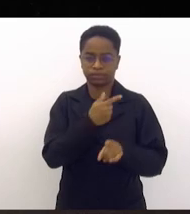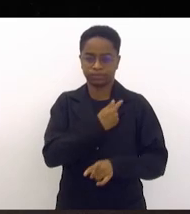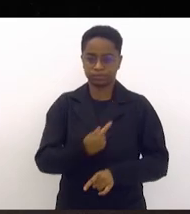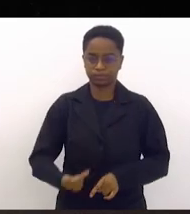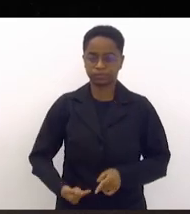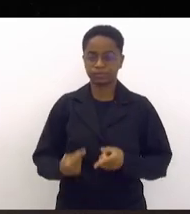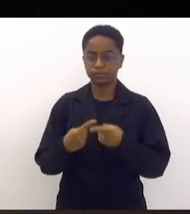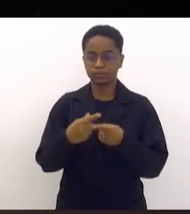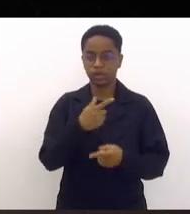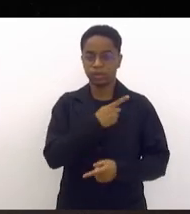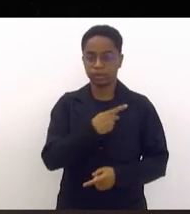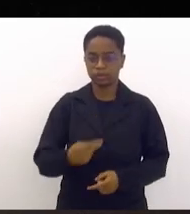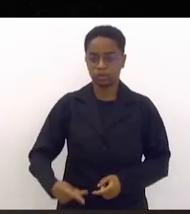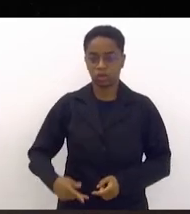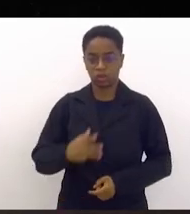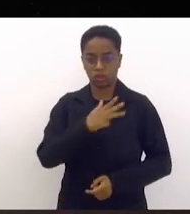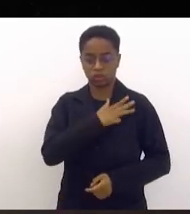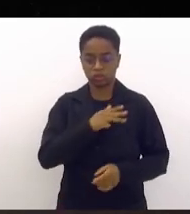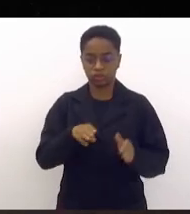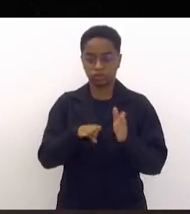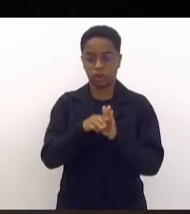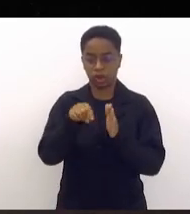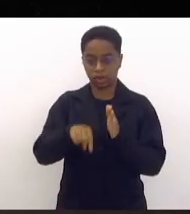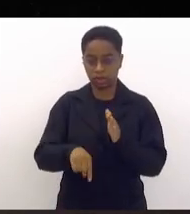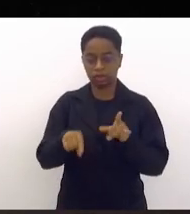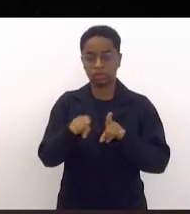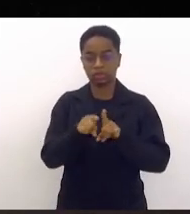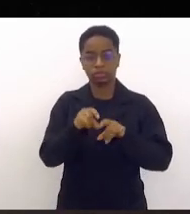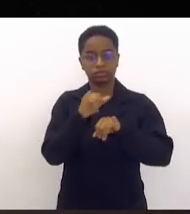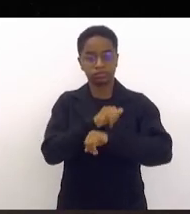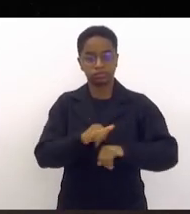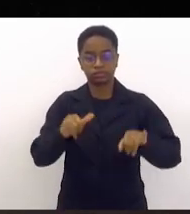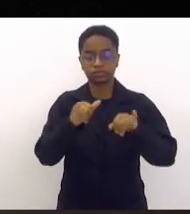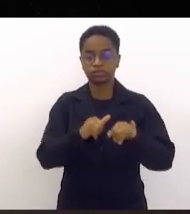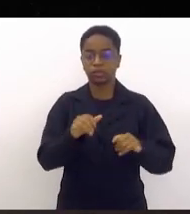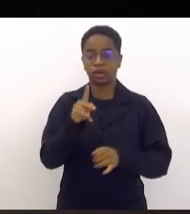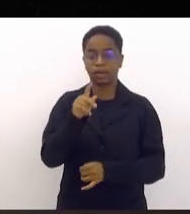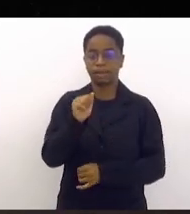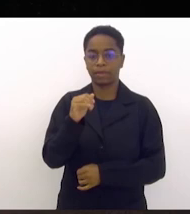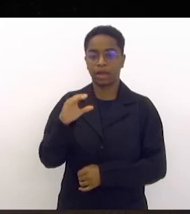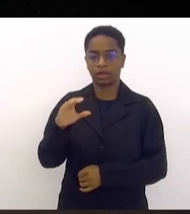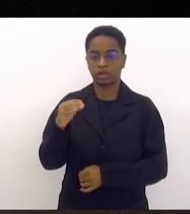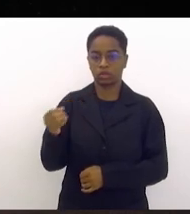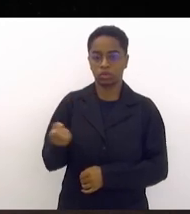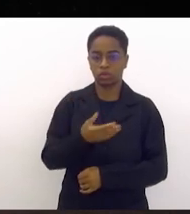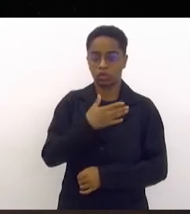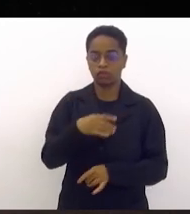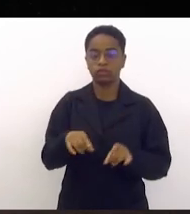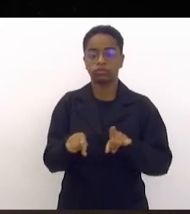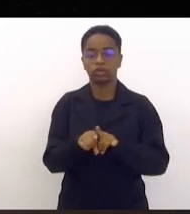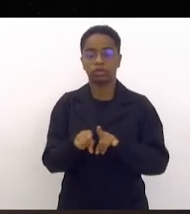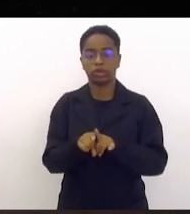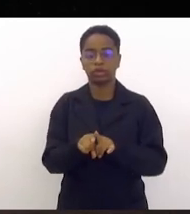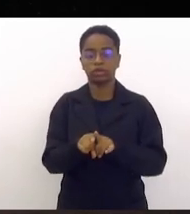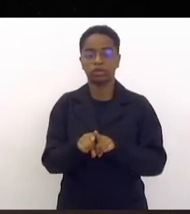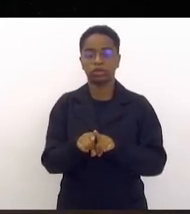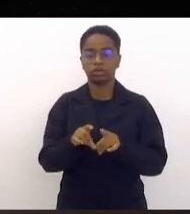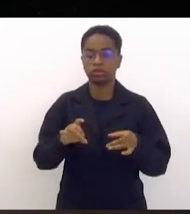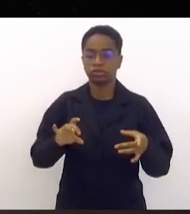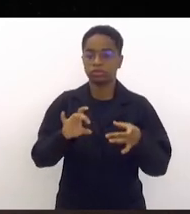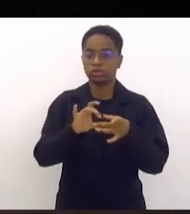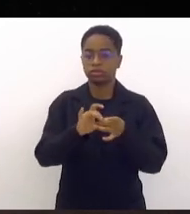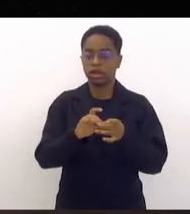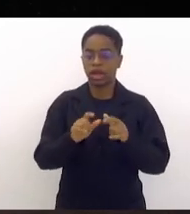Lula veio aqui e lançou o novo PAC. e isso tem muita interface com essa